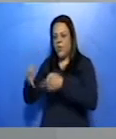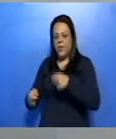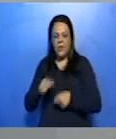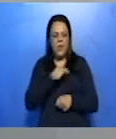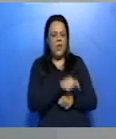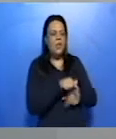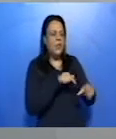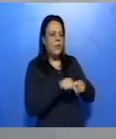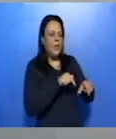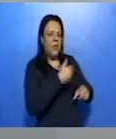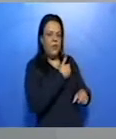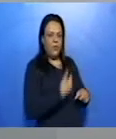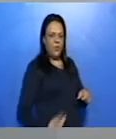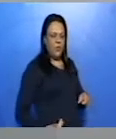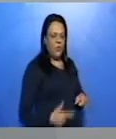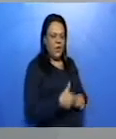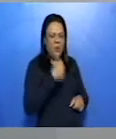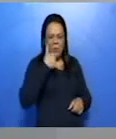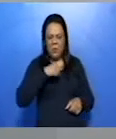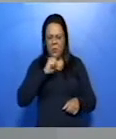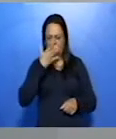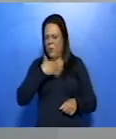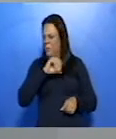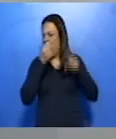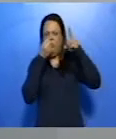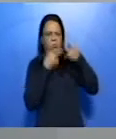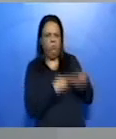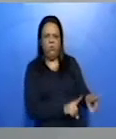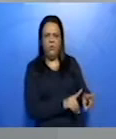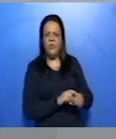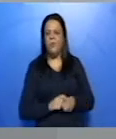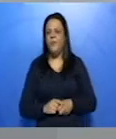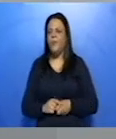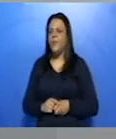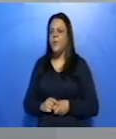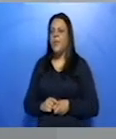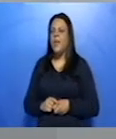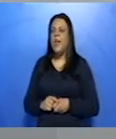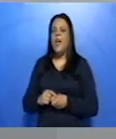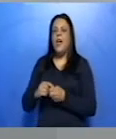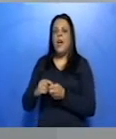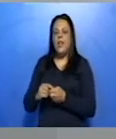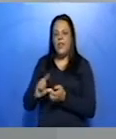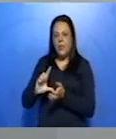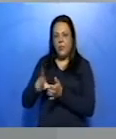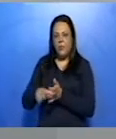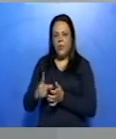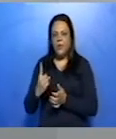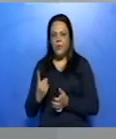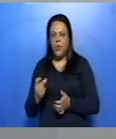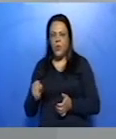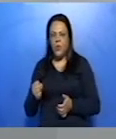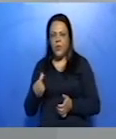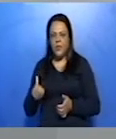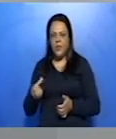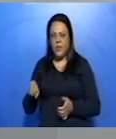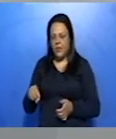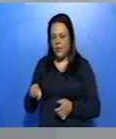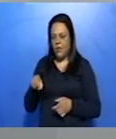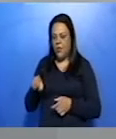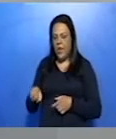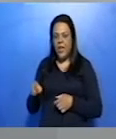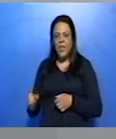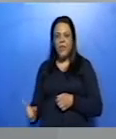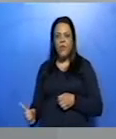a pedido da mãe. No princípio de 1869, voltou Vilela da província, onde conhecera Rita,